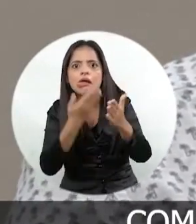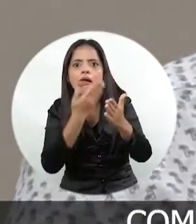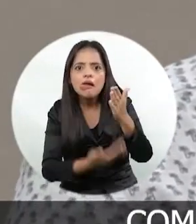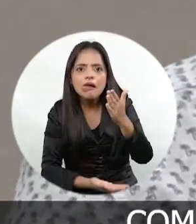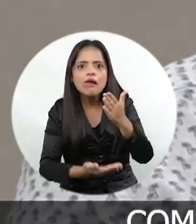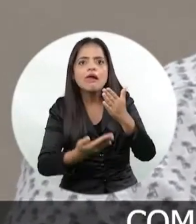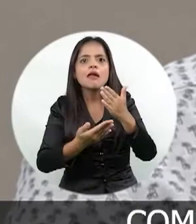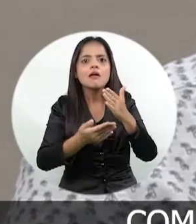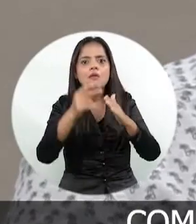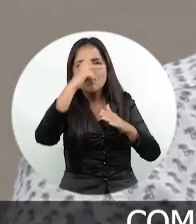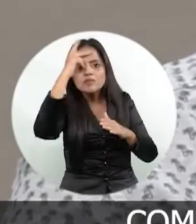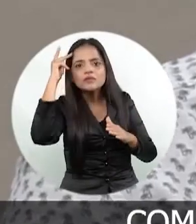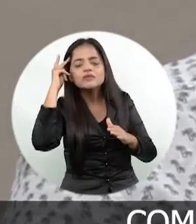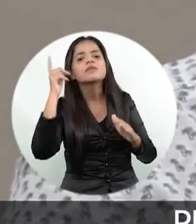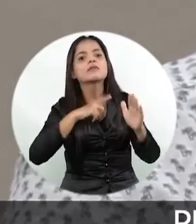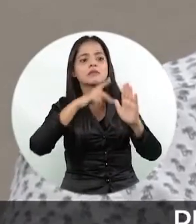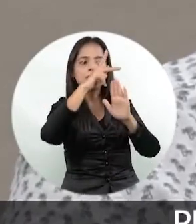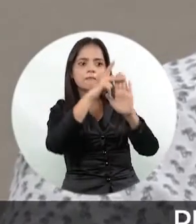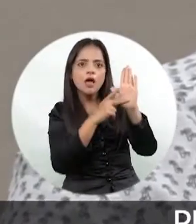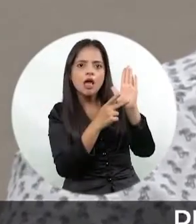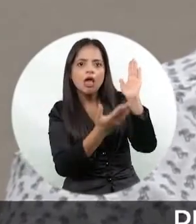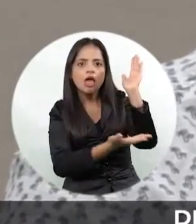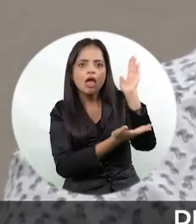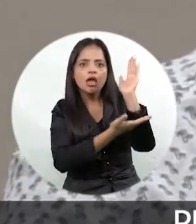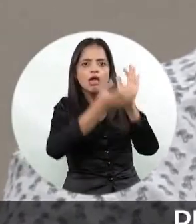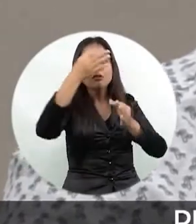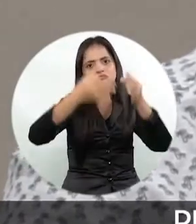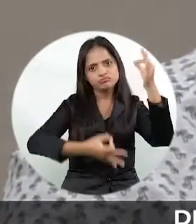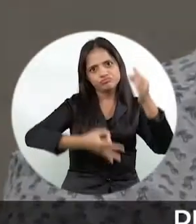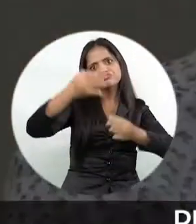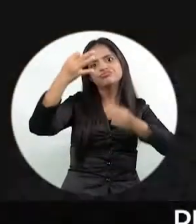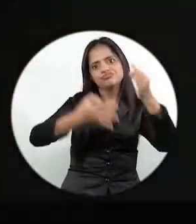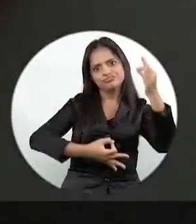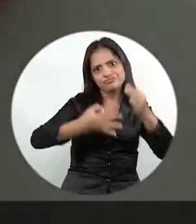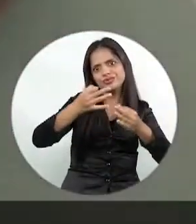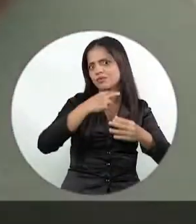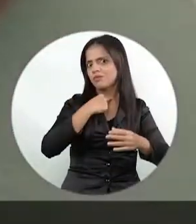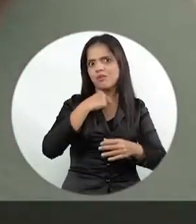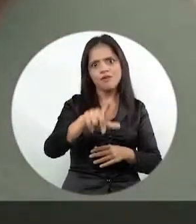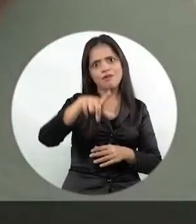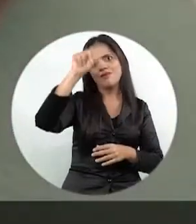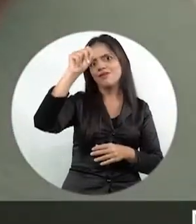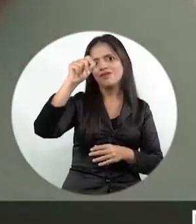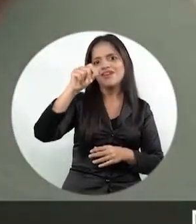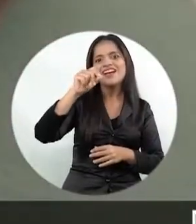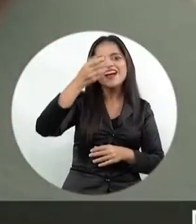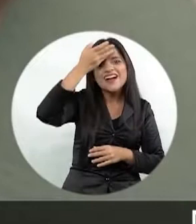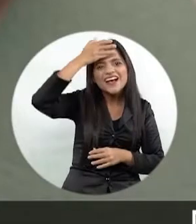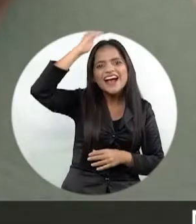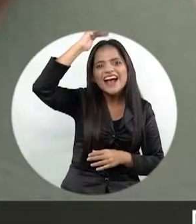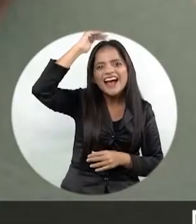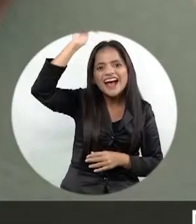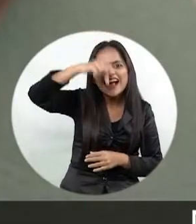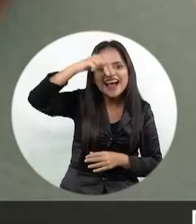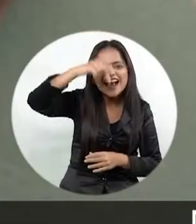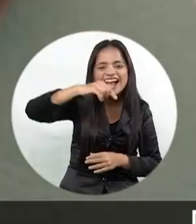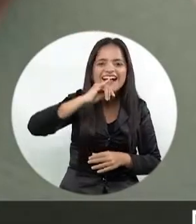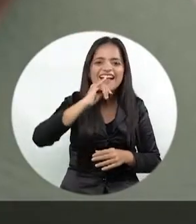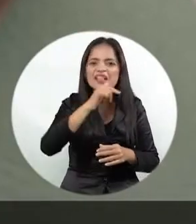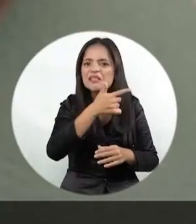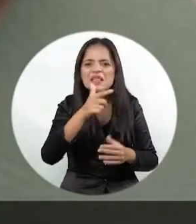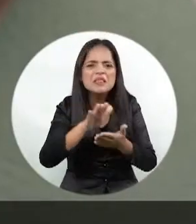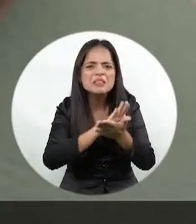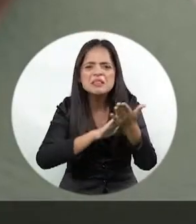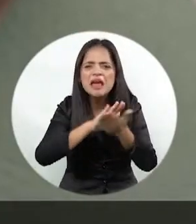processos na justiça para colocar como gestor do município. O José Antônio até aqui não tem nenhuma mancha na